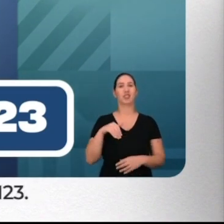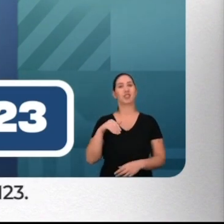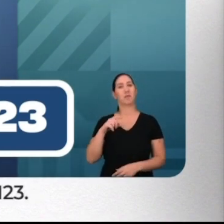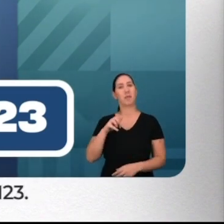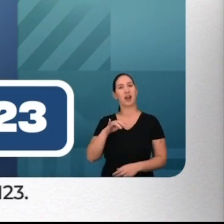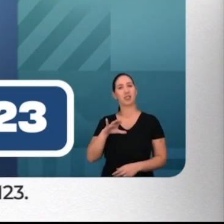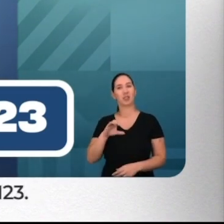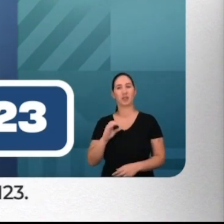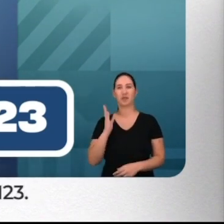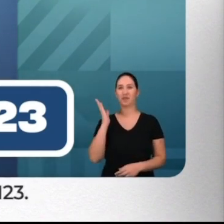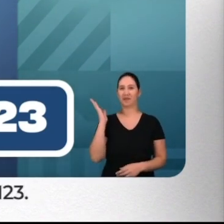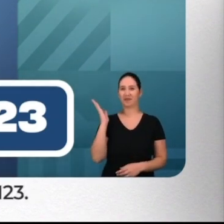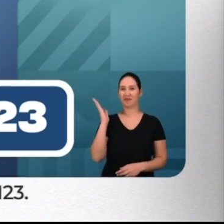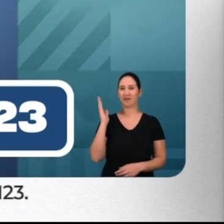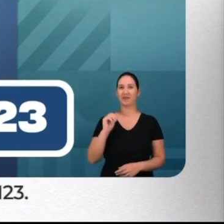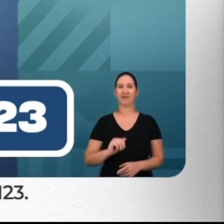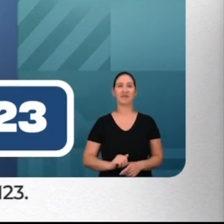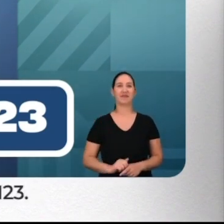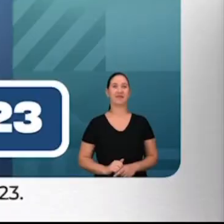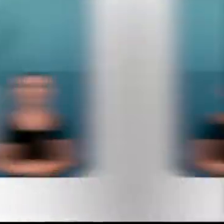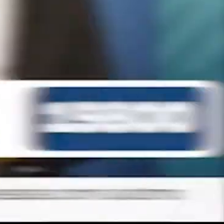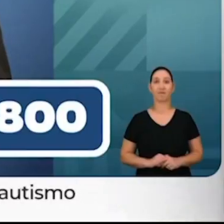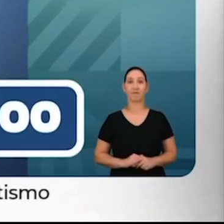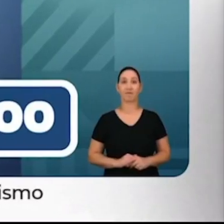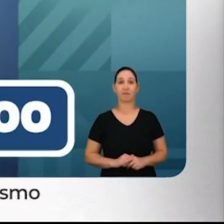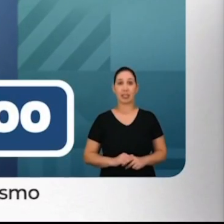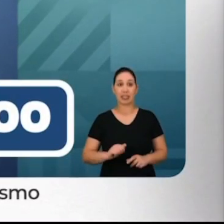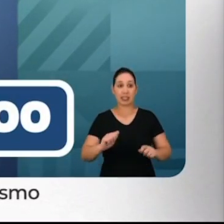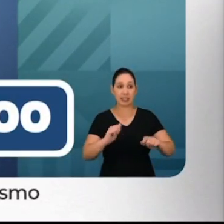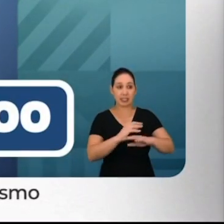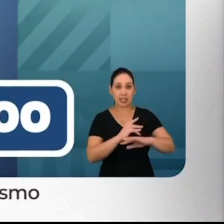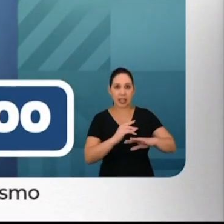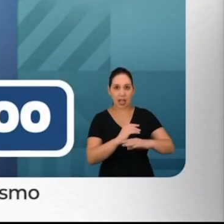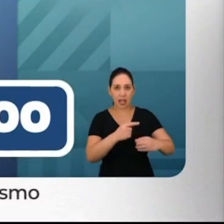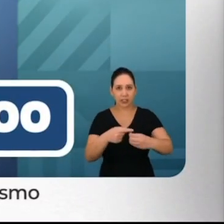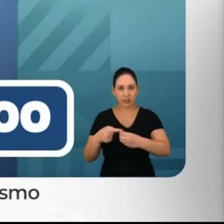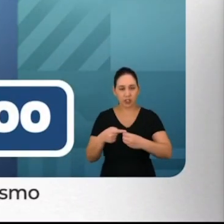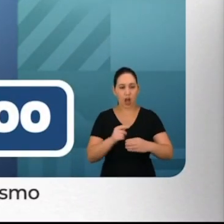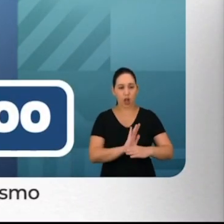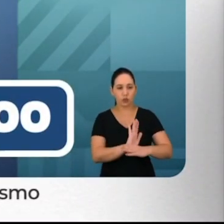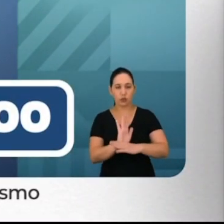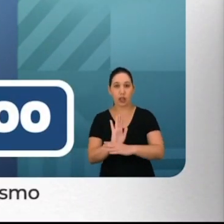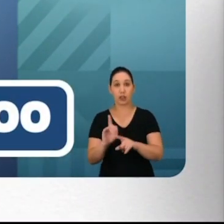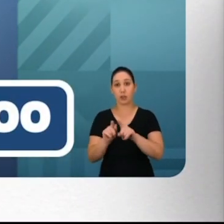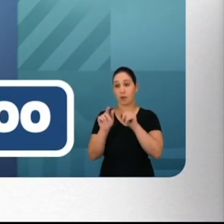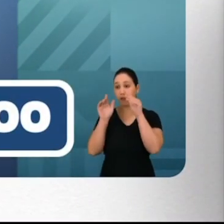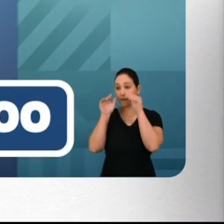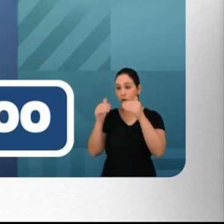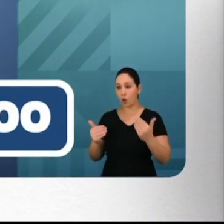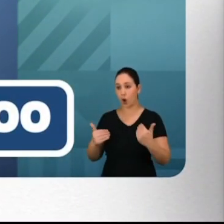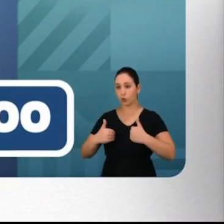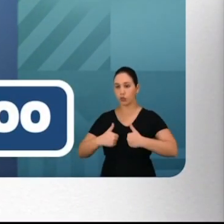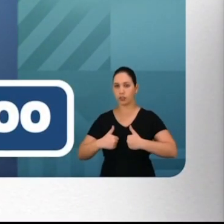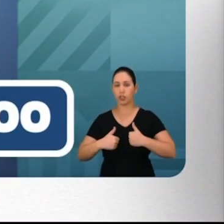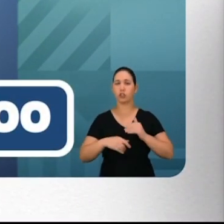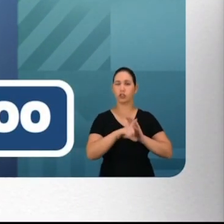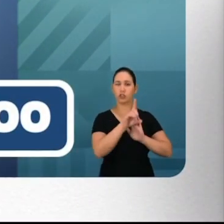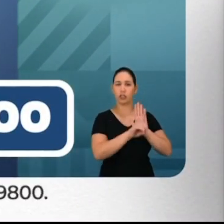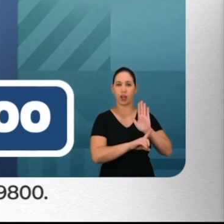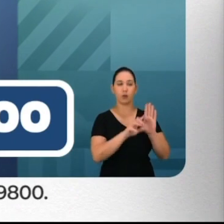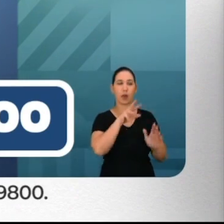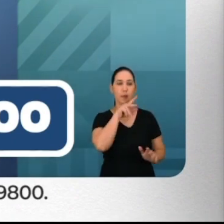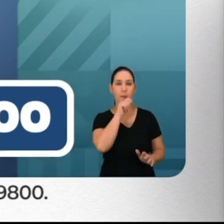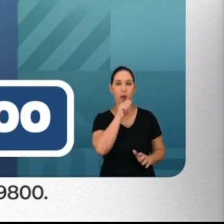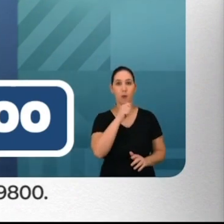Márcio da Farmácia, 19123. Ajudar as cidades, as pessoas com autismo e de olho no direito dos